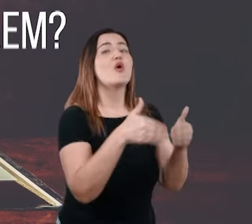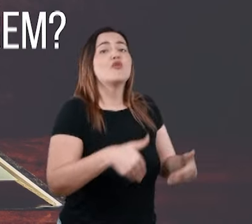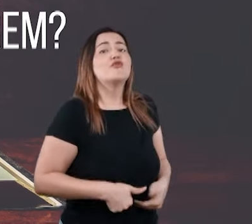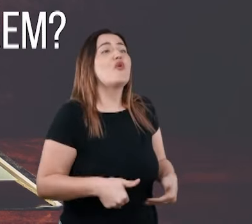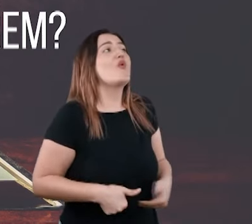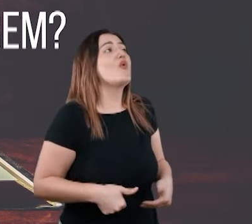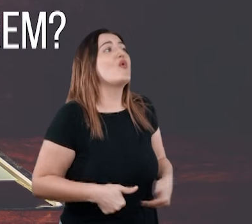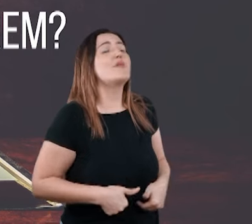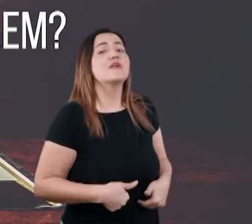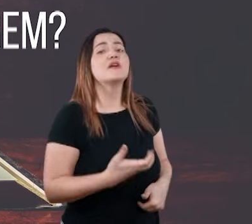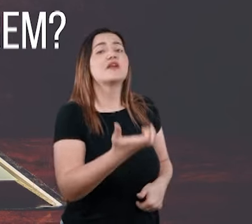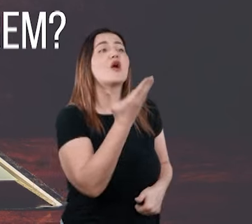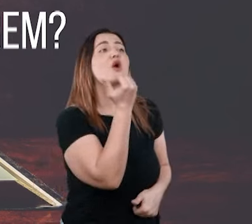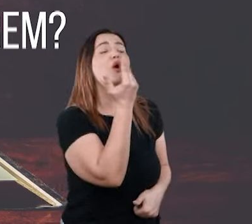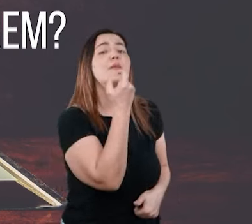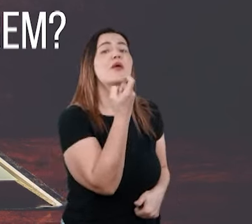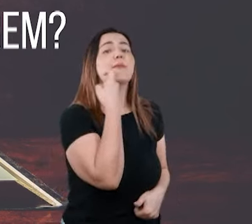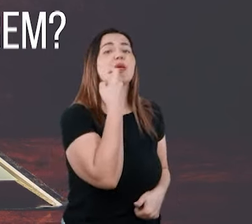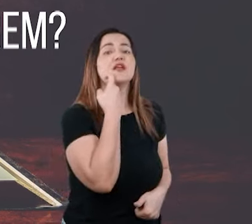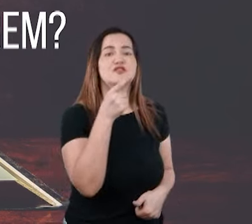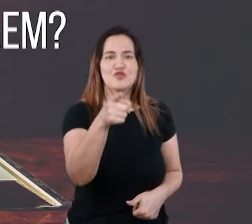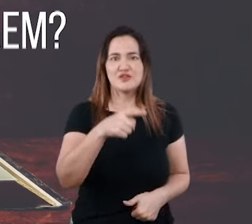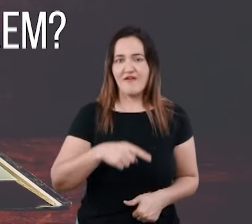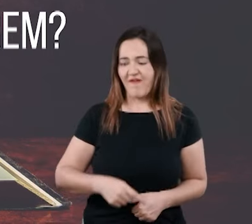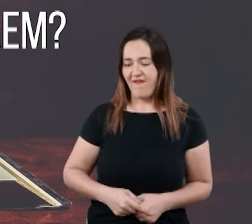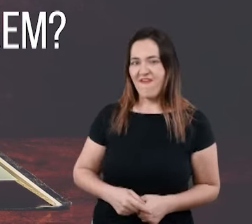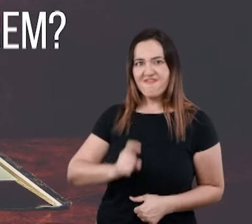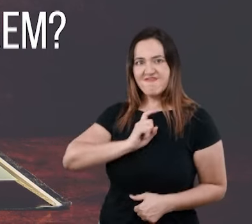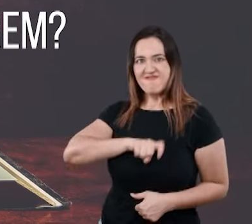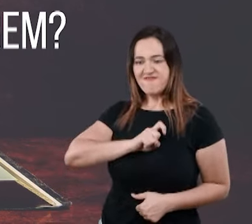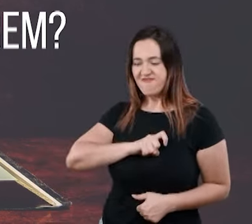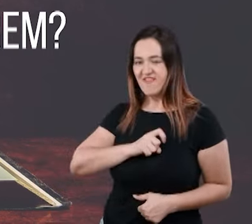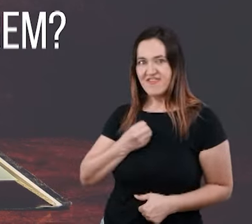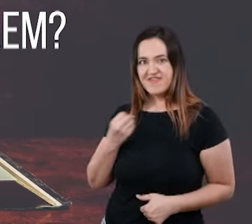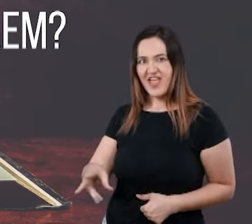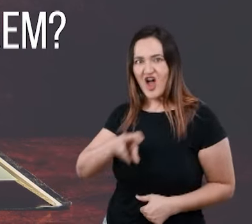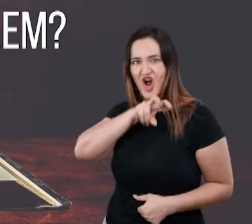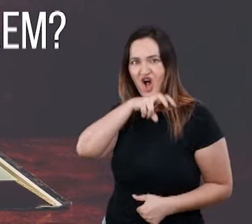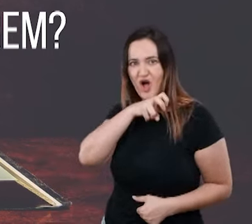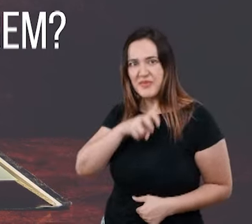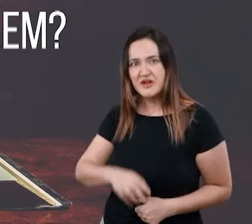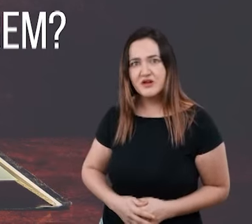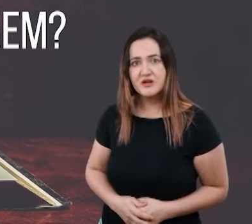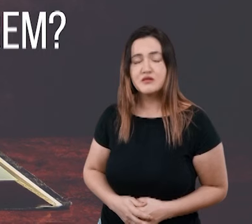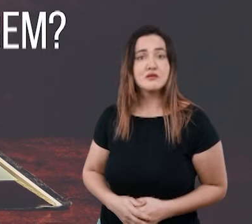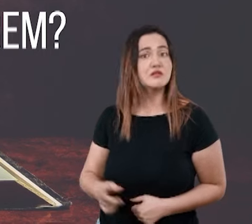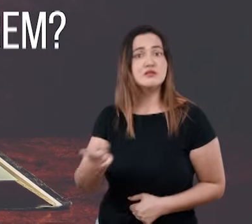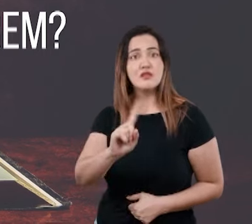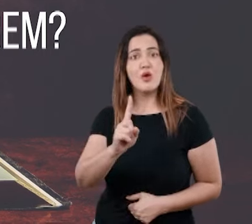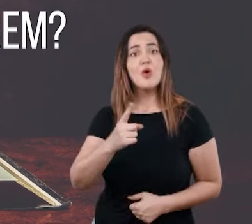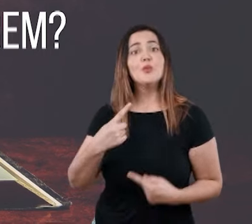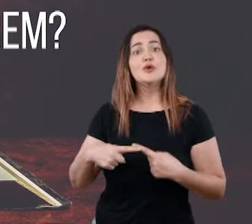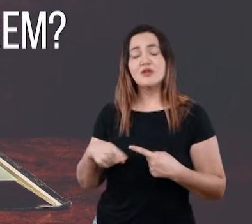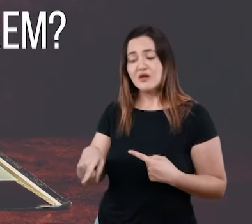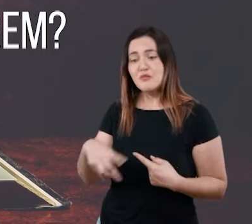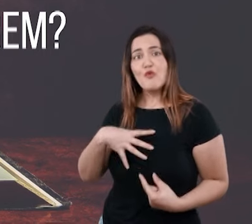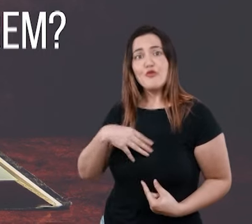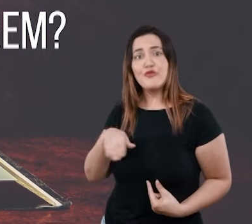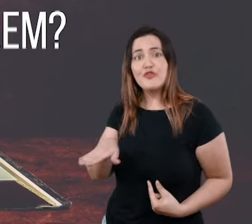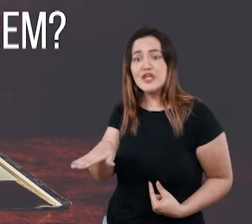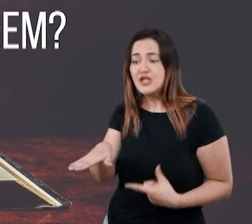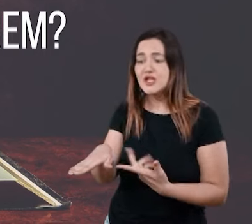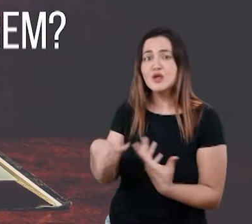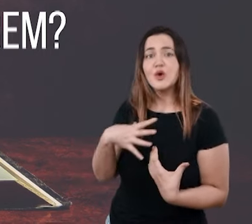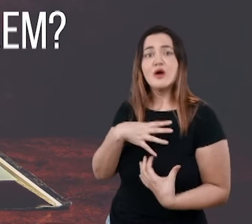são maus, porque somos pecadores, sabem dar coisas boas aos seus filhos, quanto mais o Pai de vocês, que